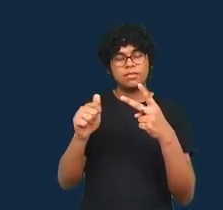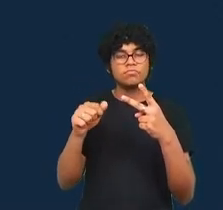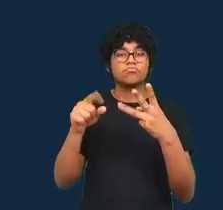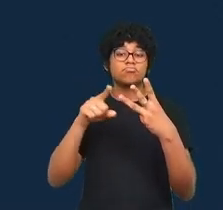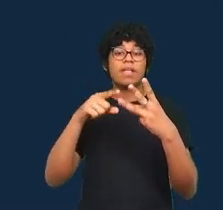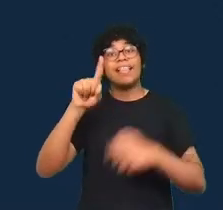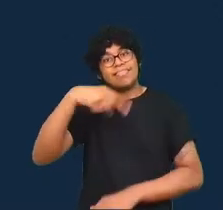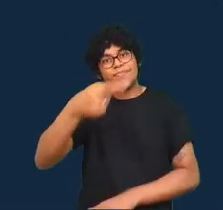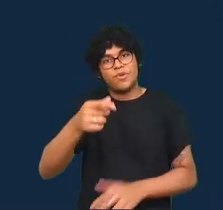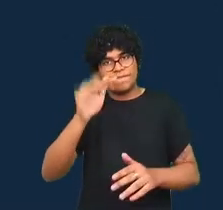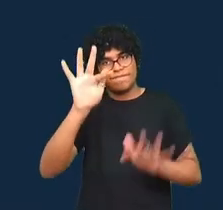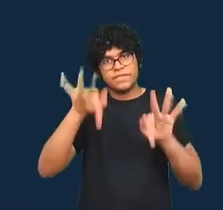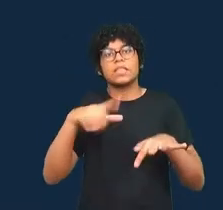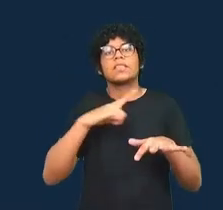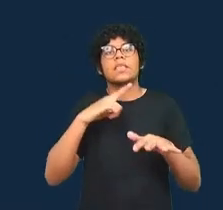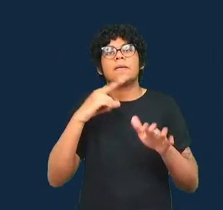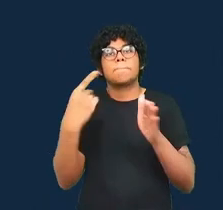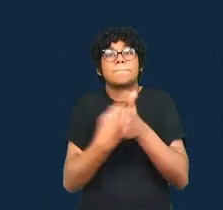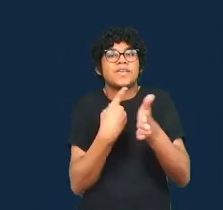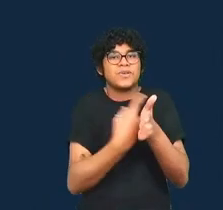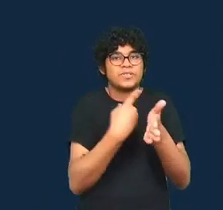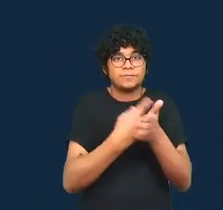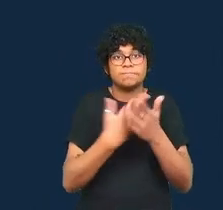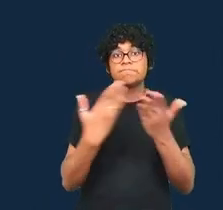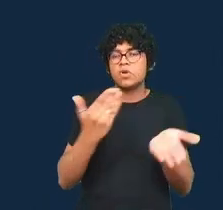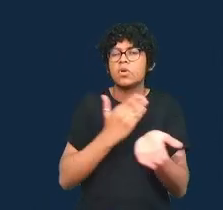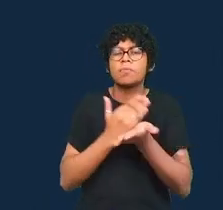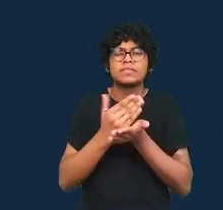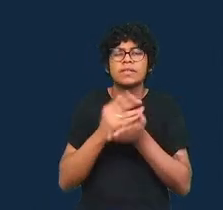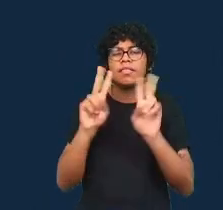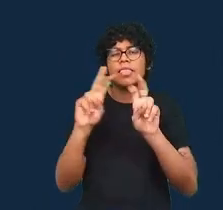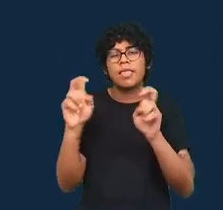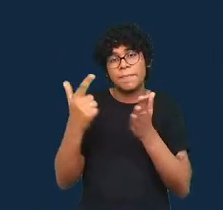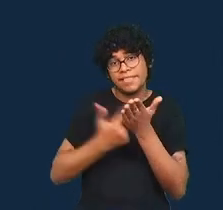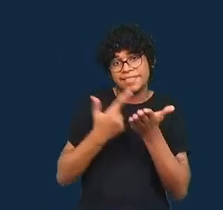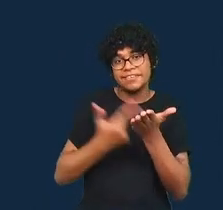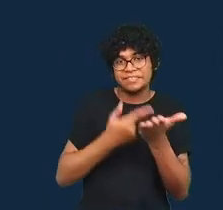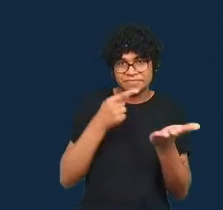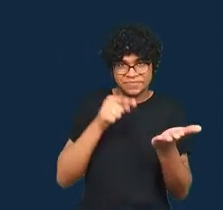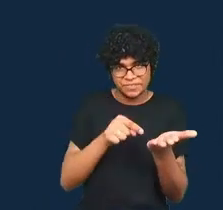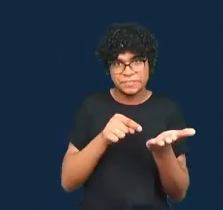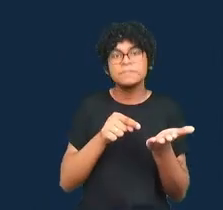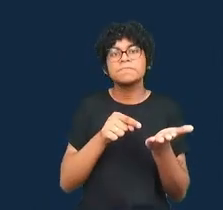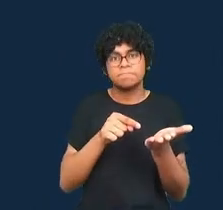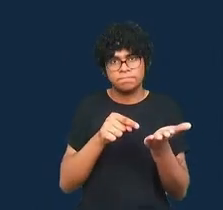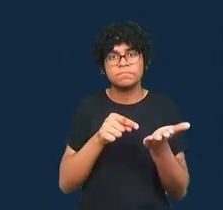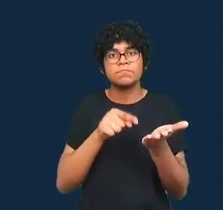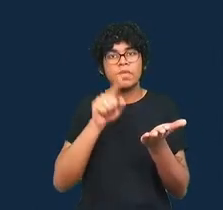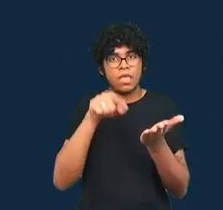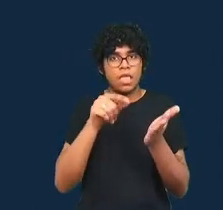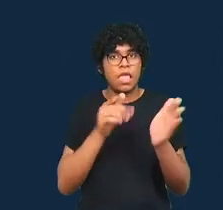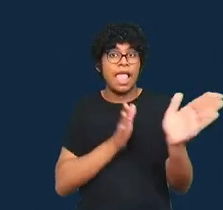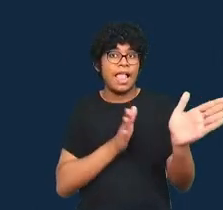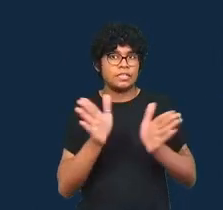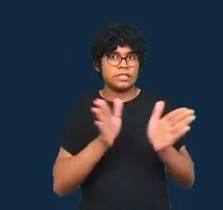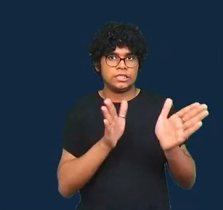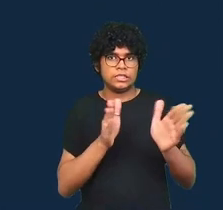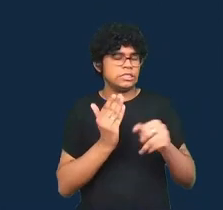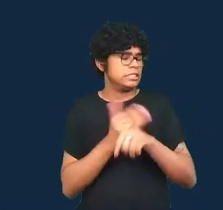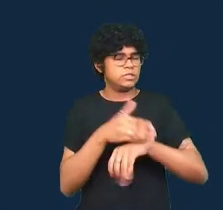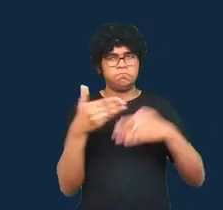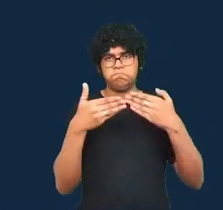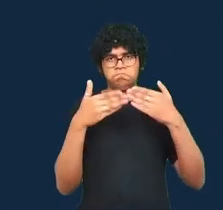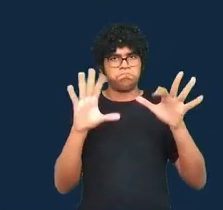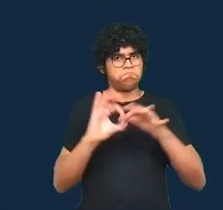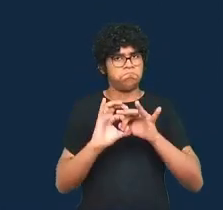Eu vou começar falando um pouquinho sobre o livro. Bem, o livro é de acesso aberto, ele pode ser baixado